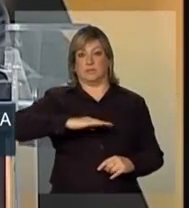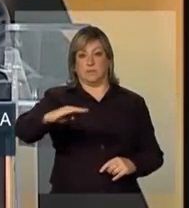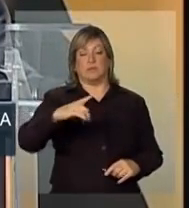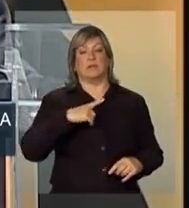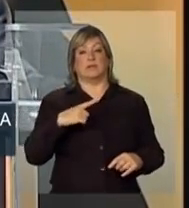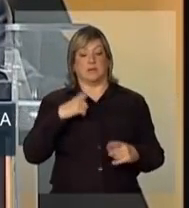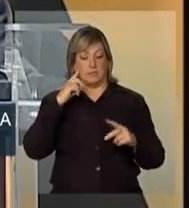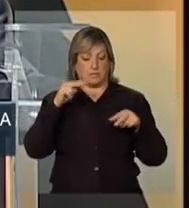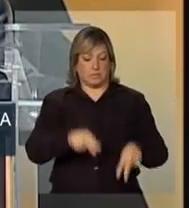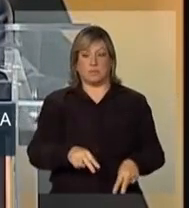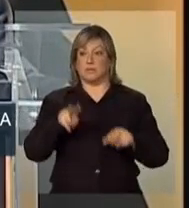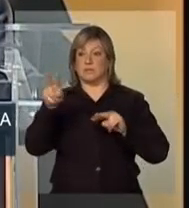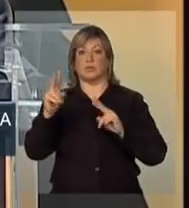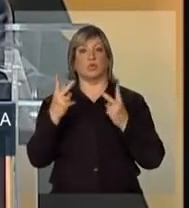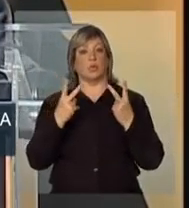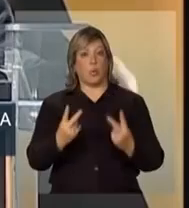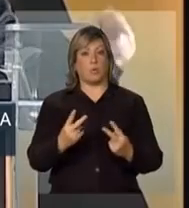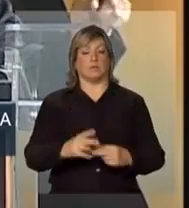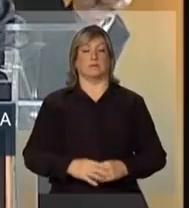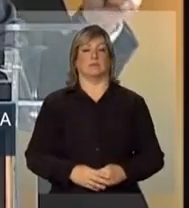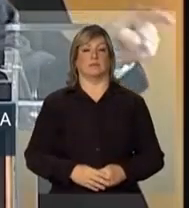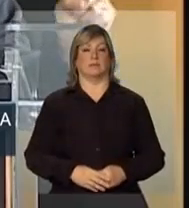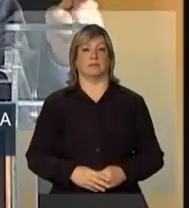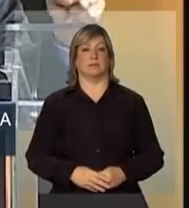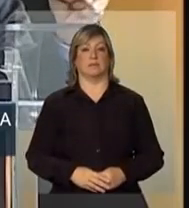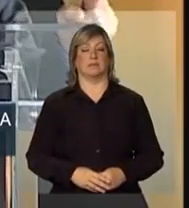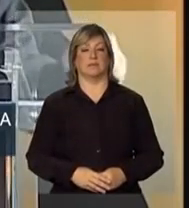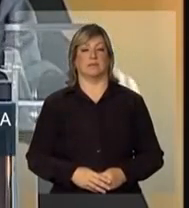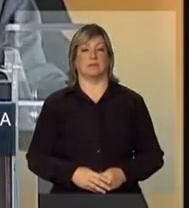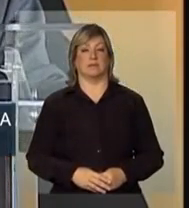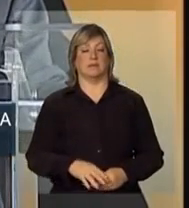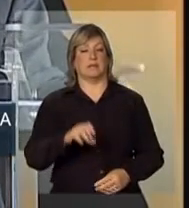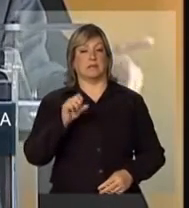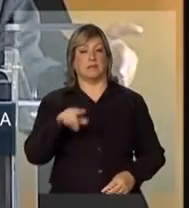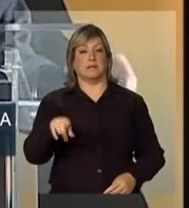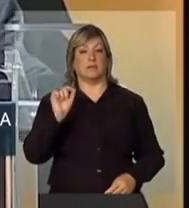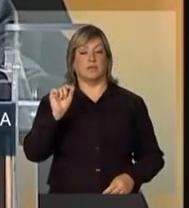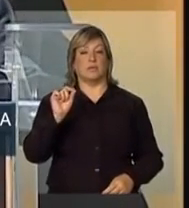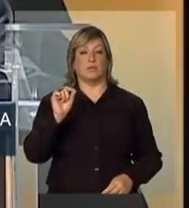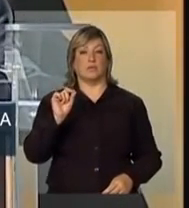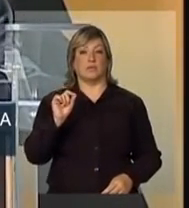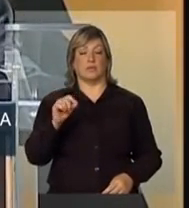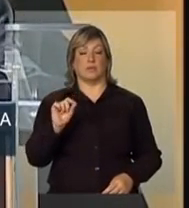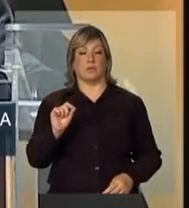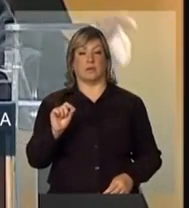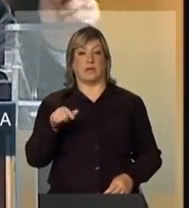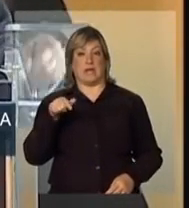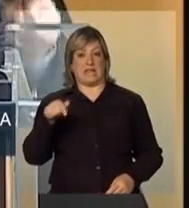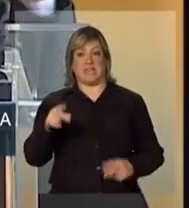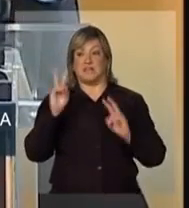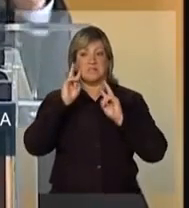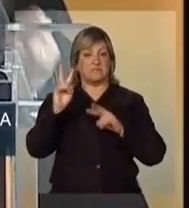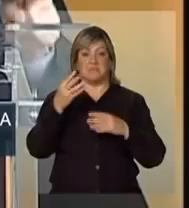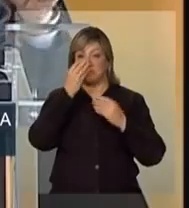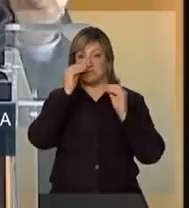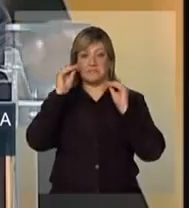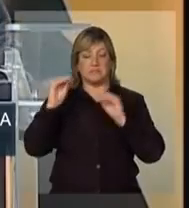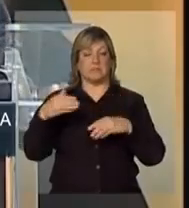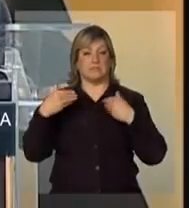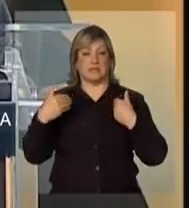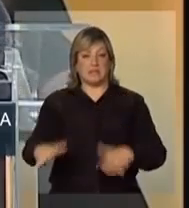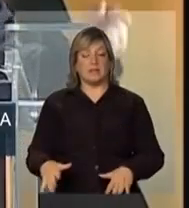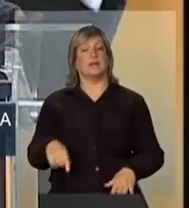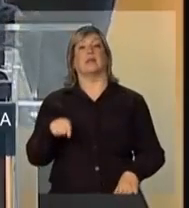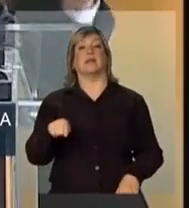ou não observar o que elas dizem, significa a diferença